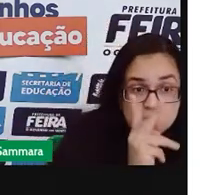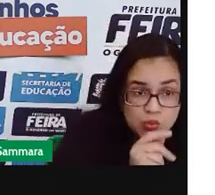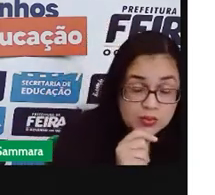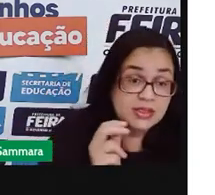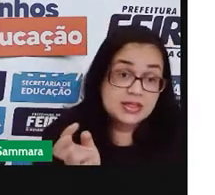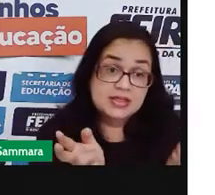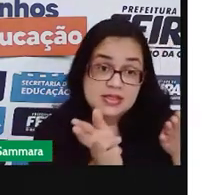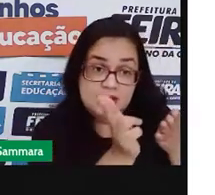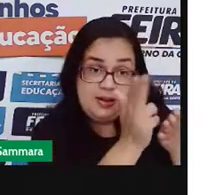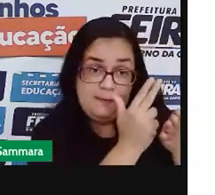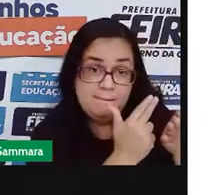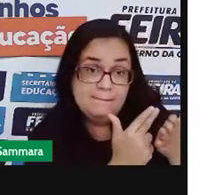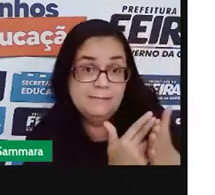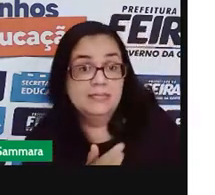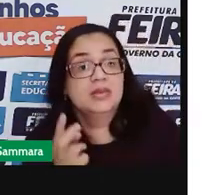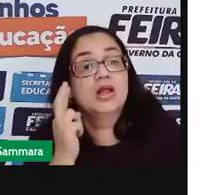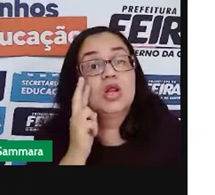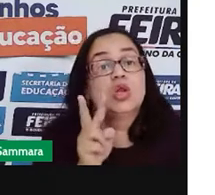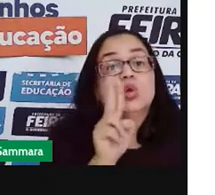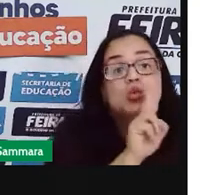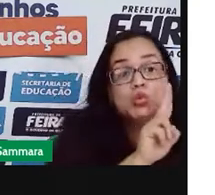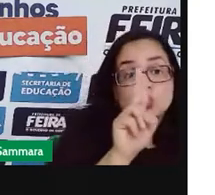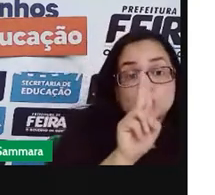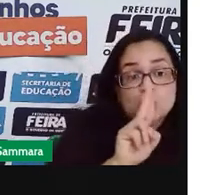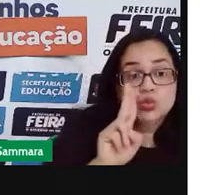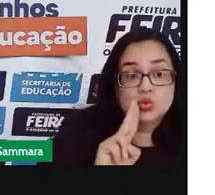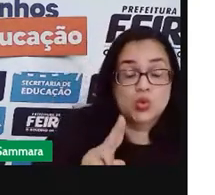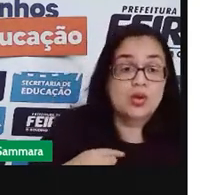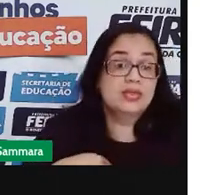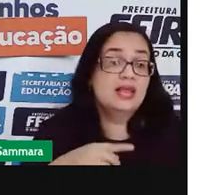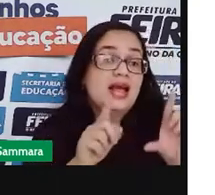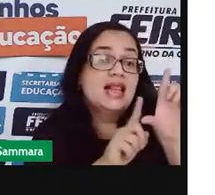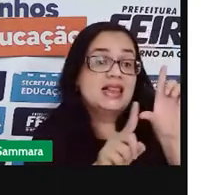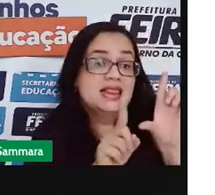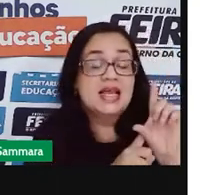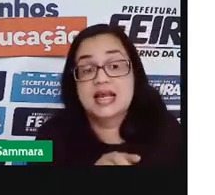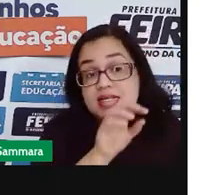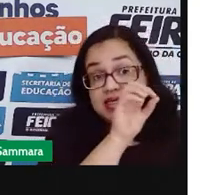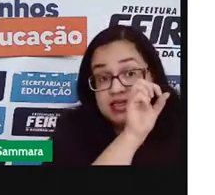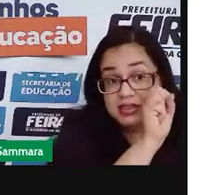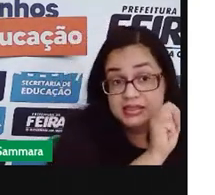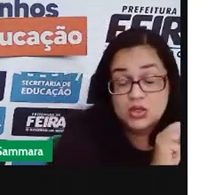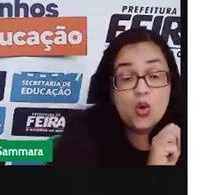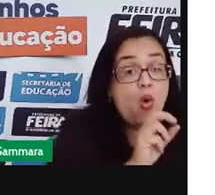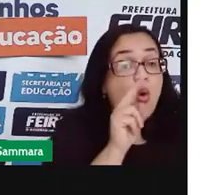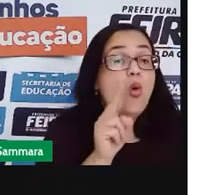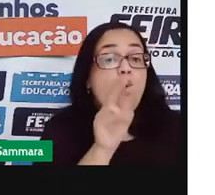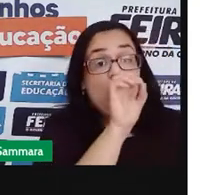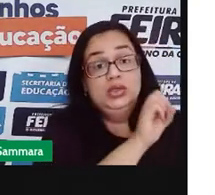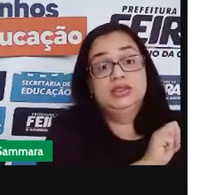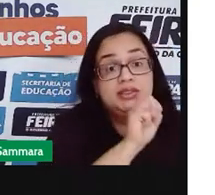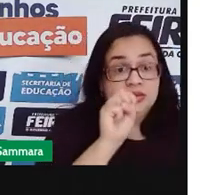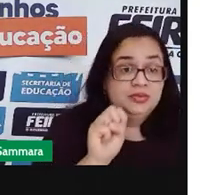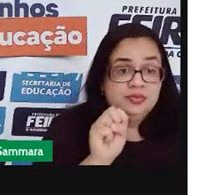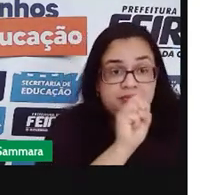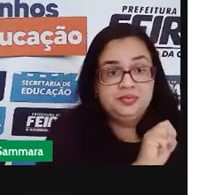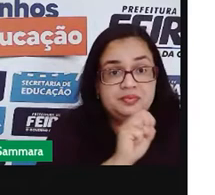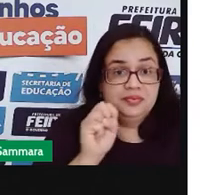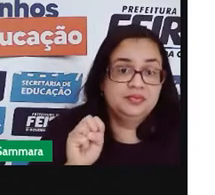imagens, nos nomes delas, tem a letra S ou Fs.